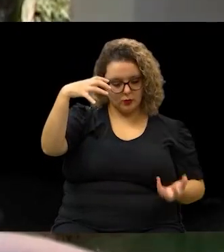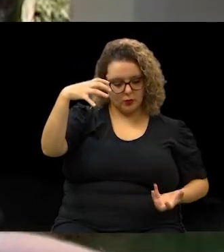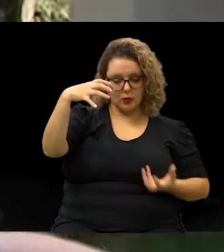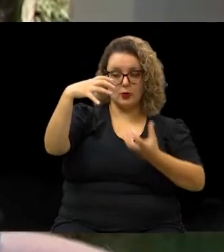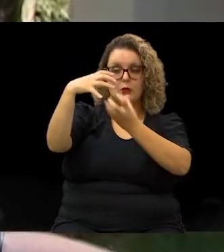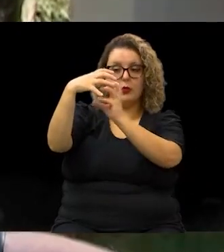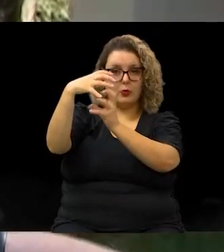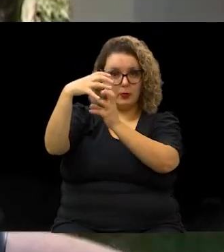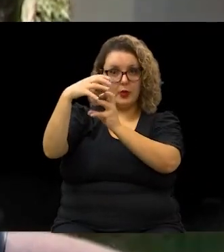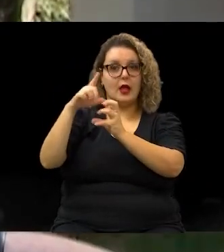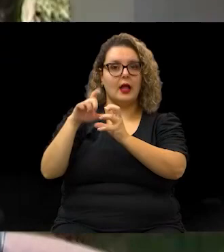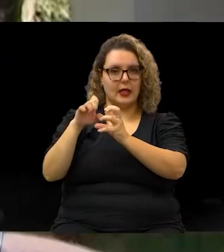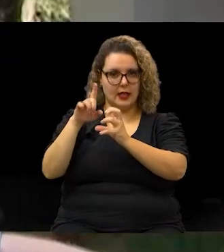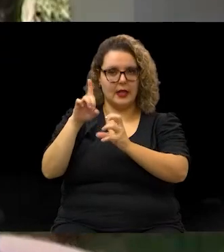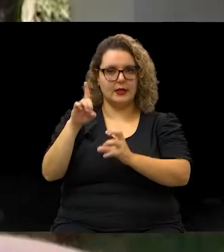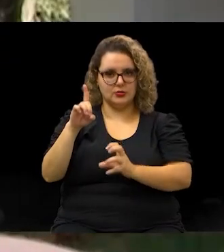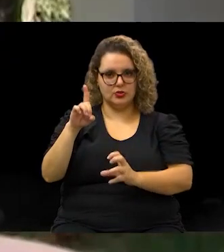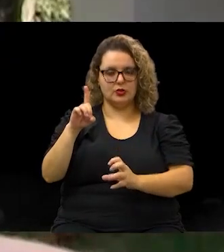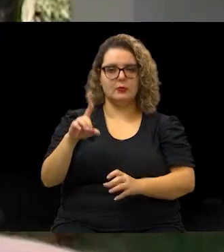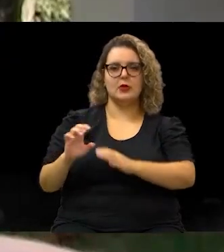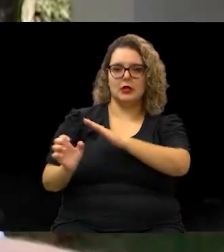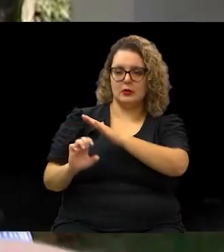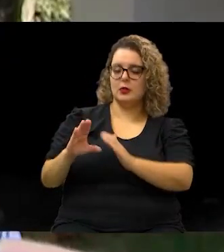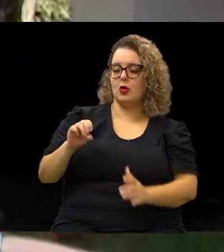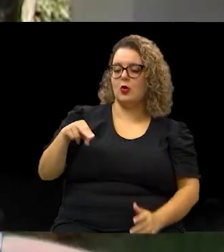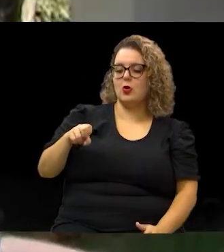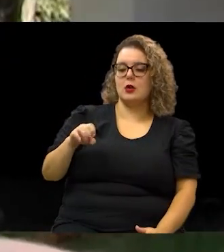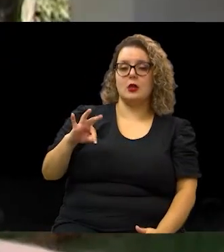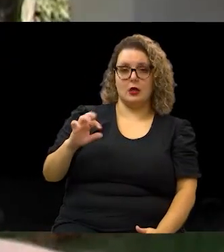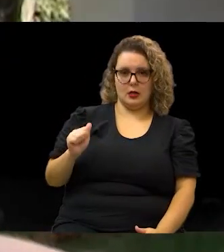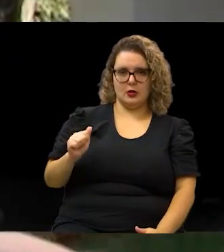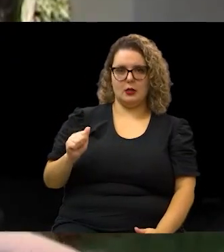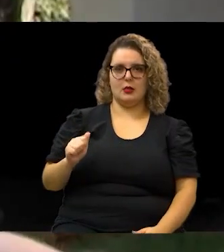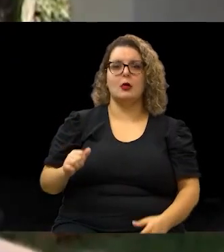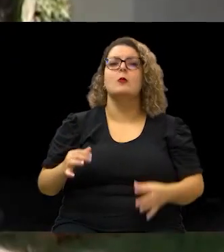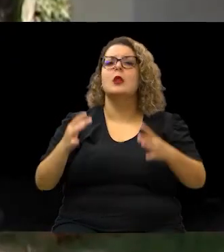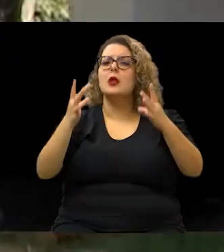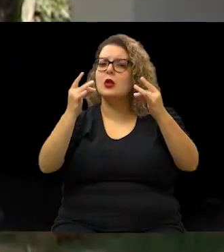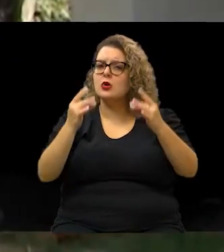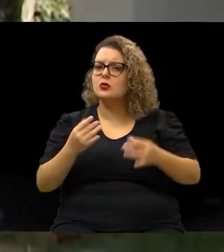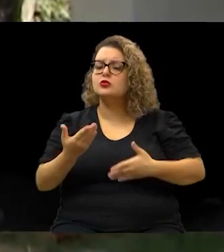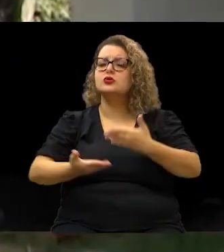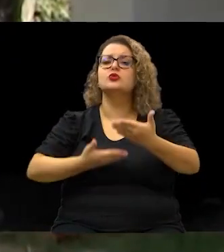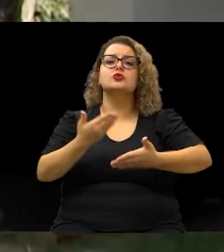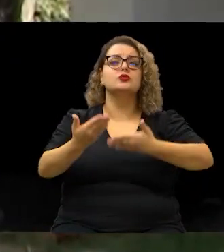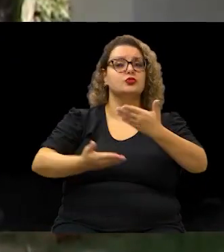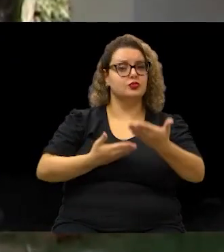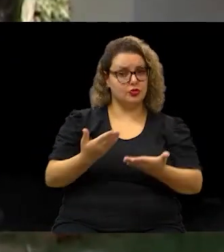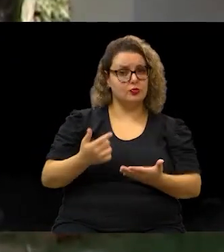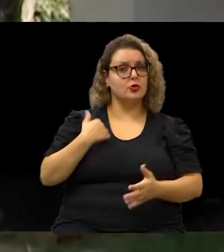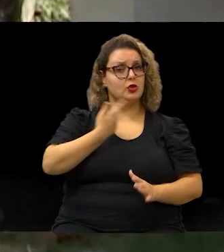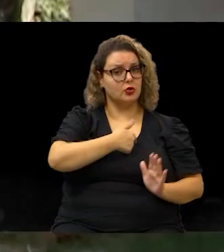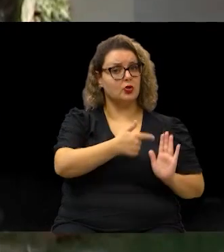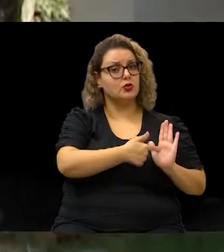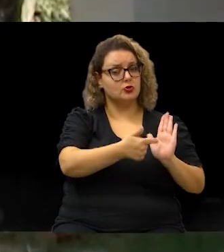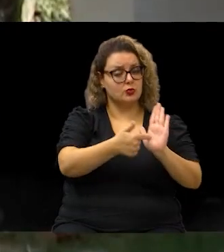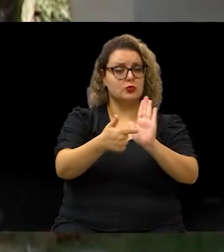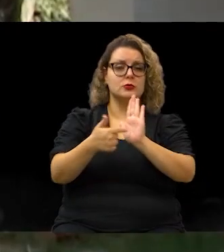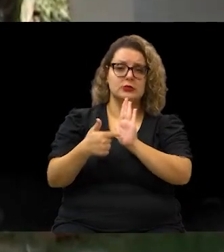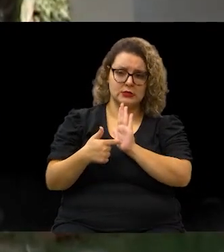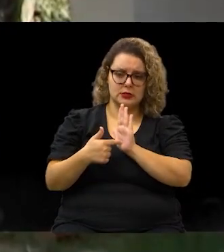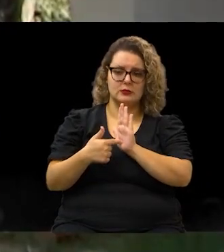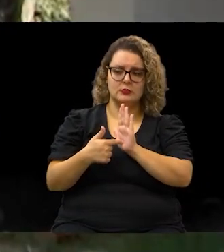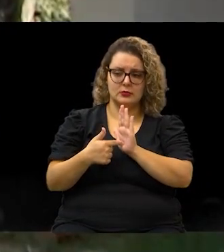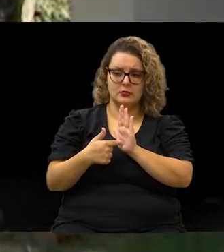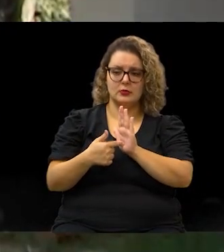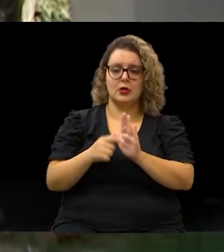Conecta. A Conecta, para prestar todo esse serviço que nós aqui mostramos, ela